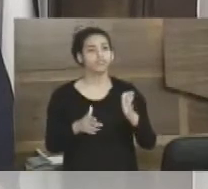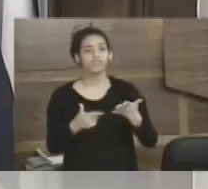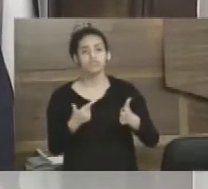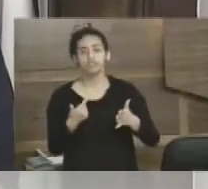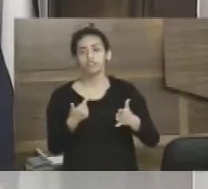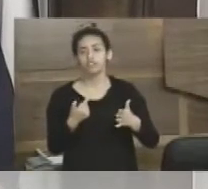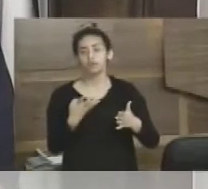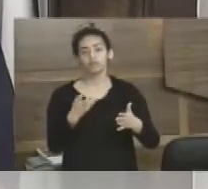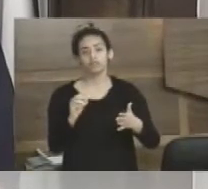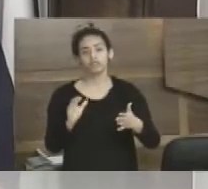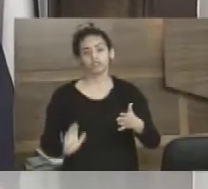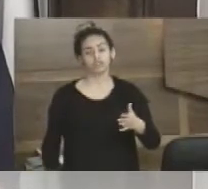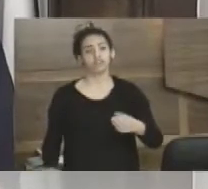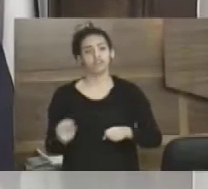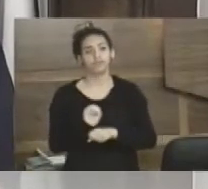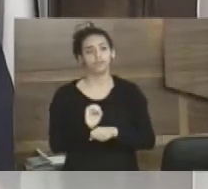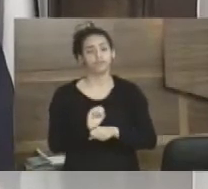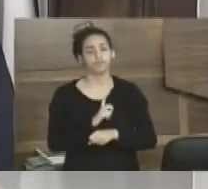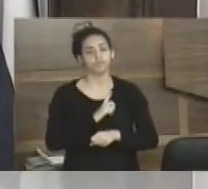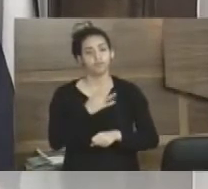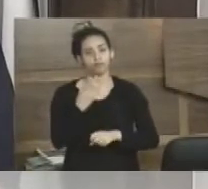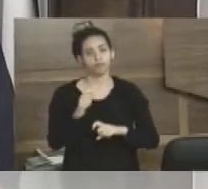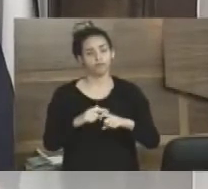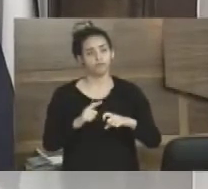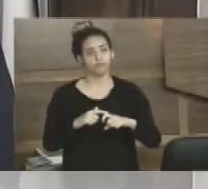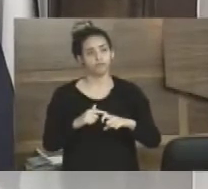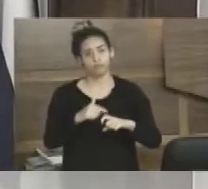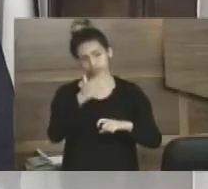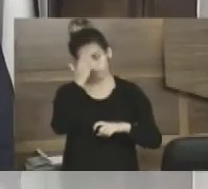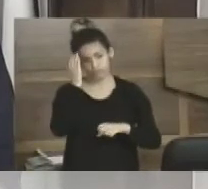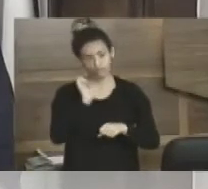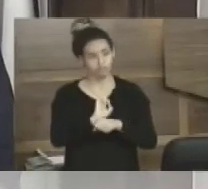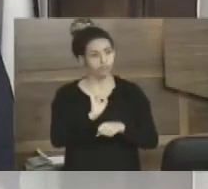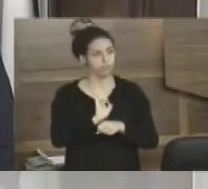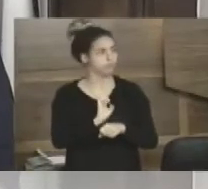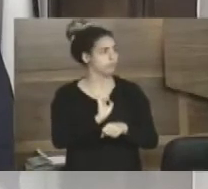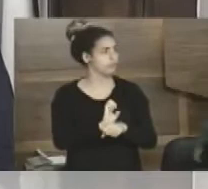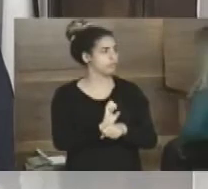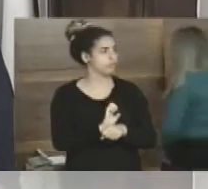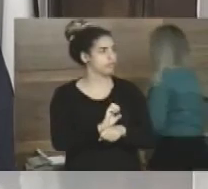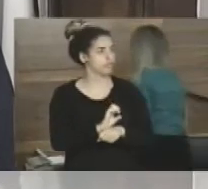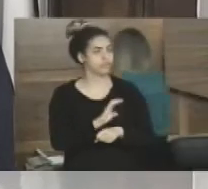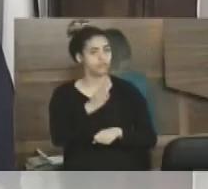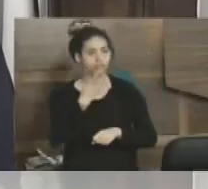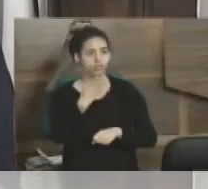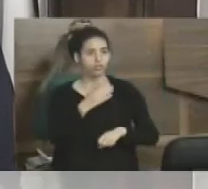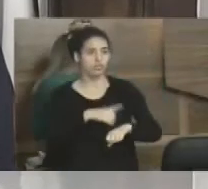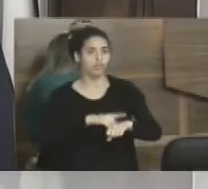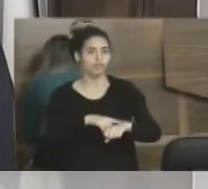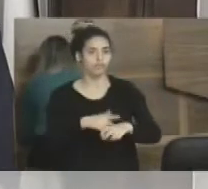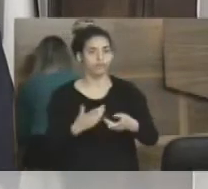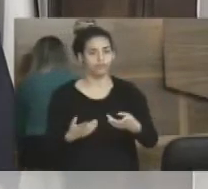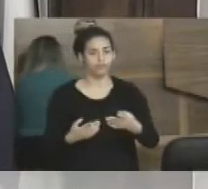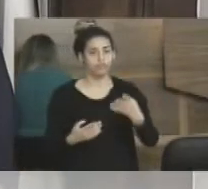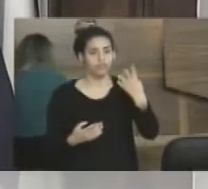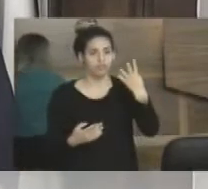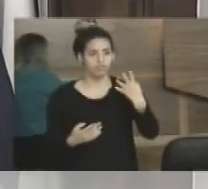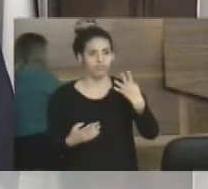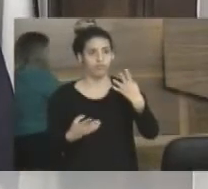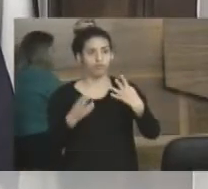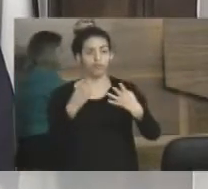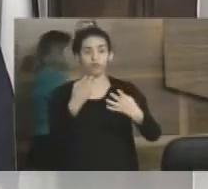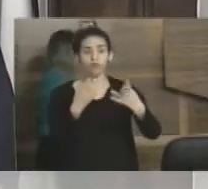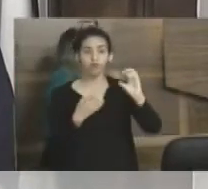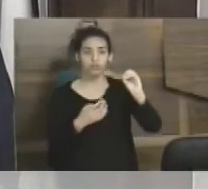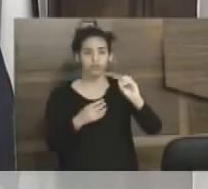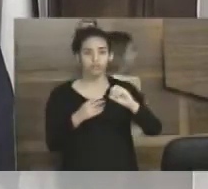para atendimento, com quatro médicos e gente esperando há quatro horas. Então, 40 crianças para quatro médicos